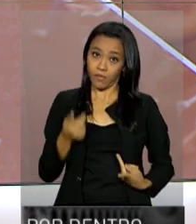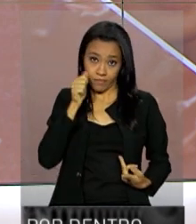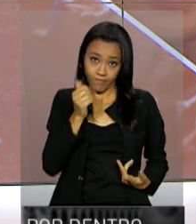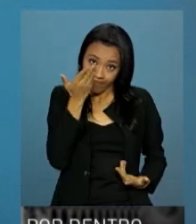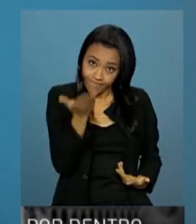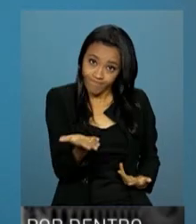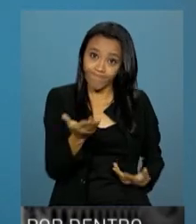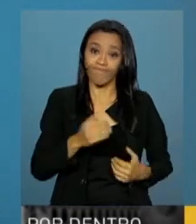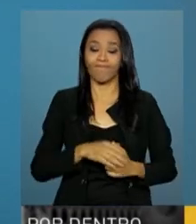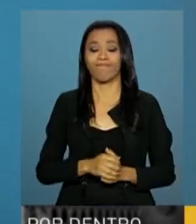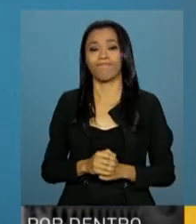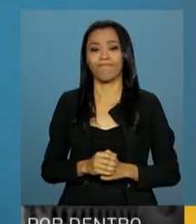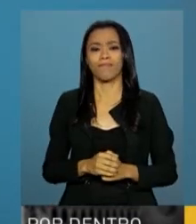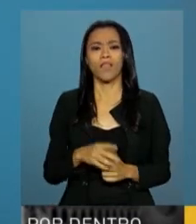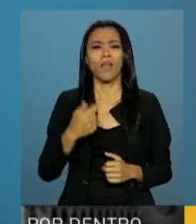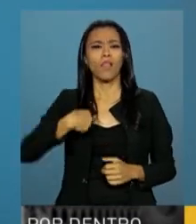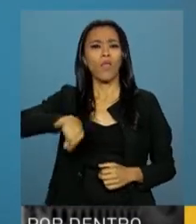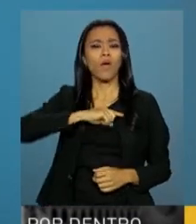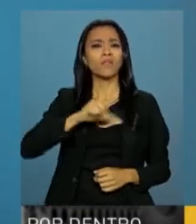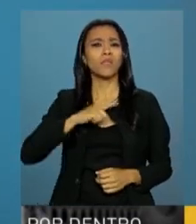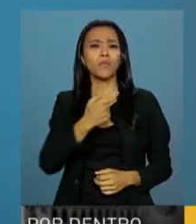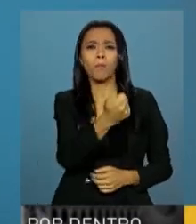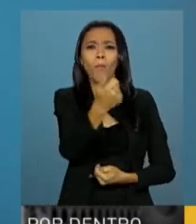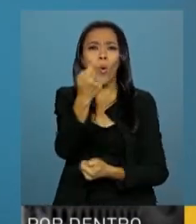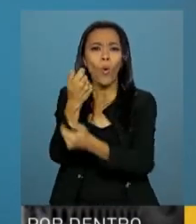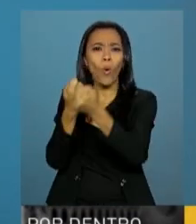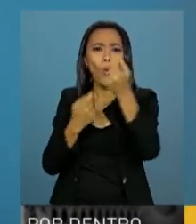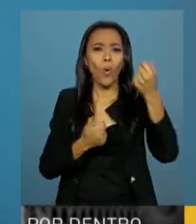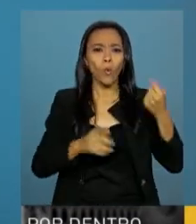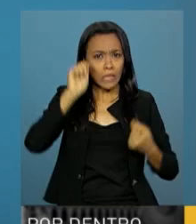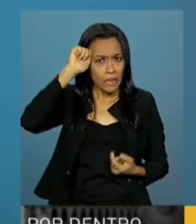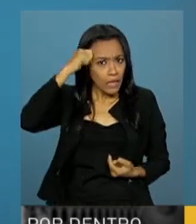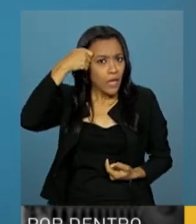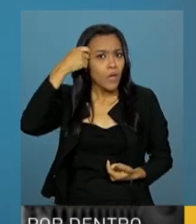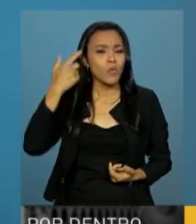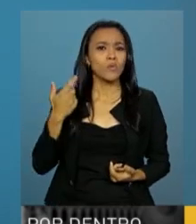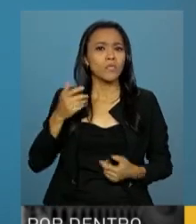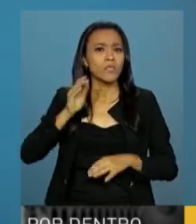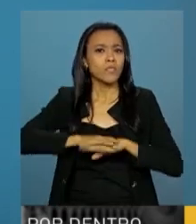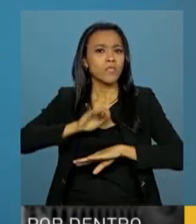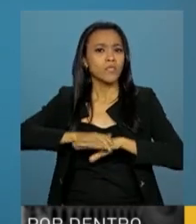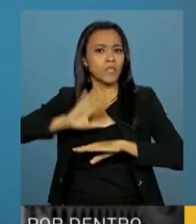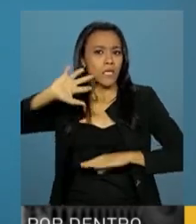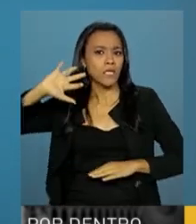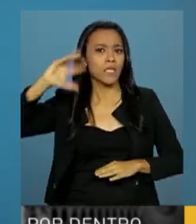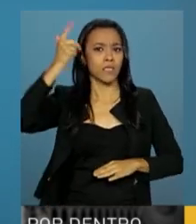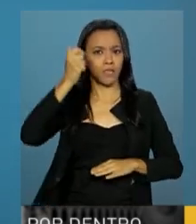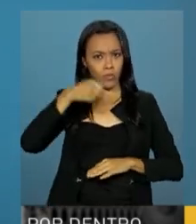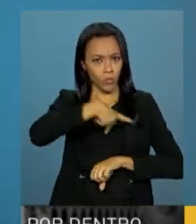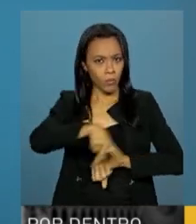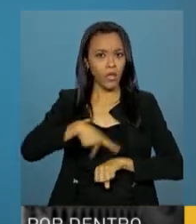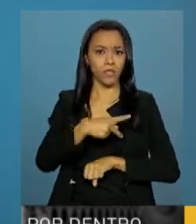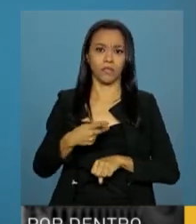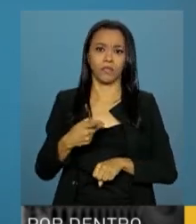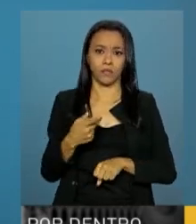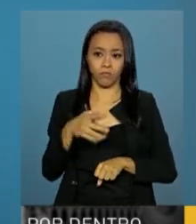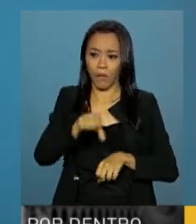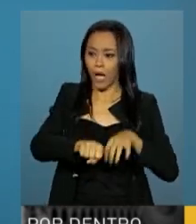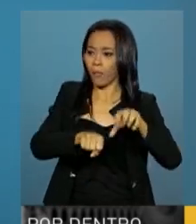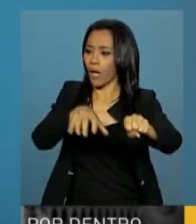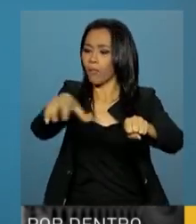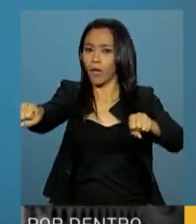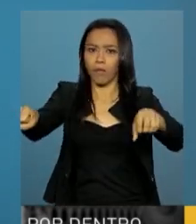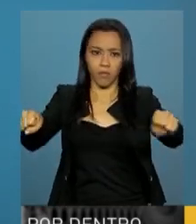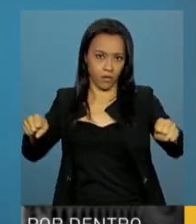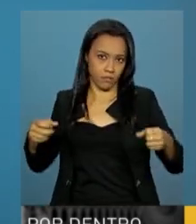Nós temos poucos negros ocupando o espaço de decisão neste país. Mas eu costumo dizer que